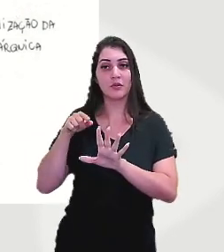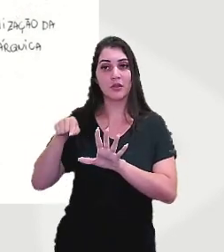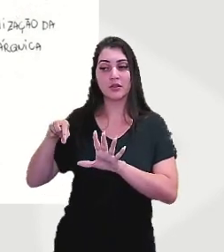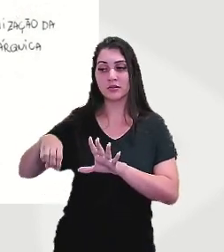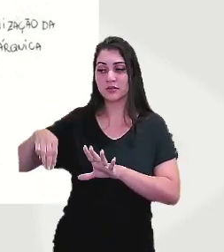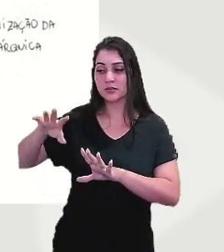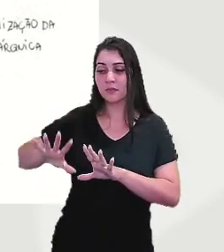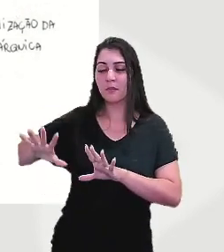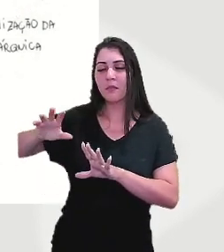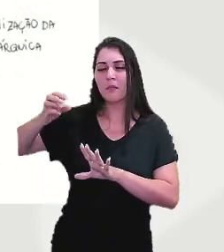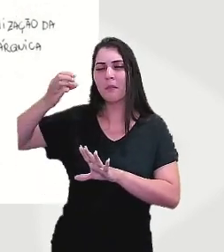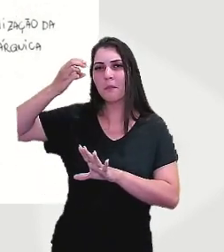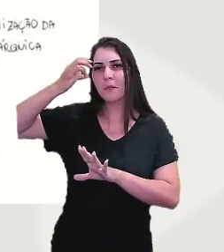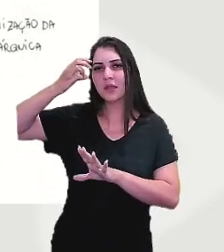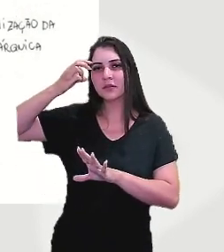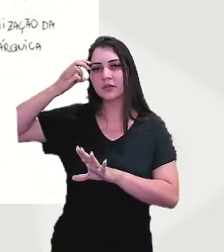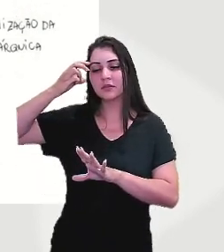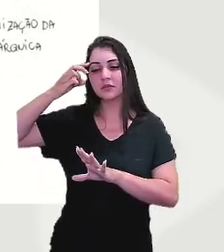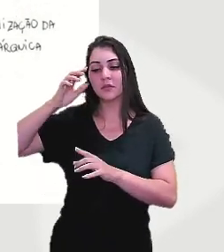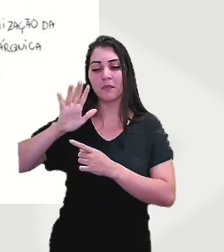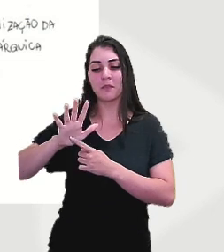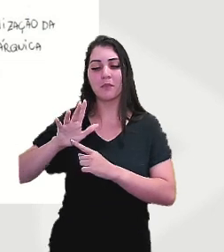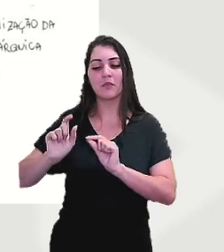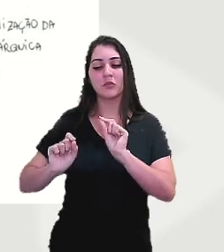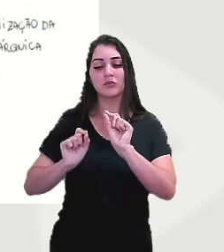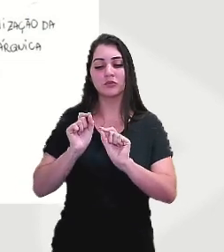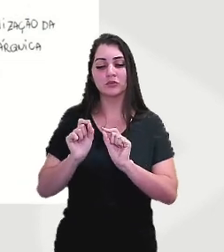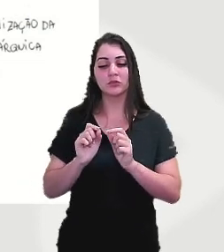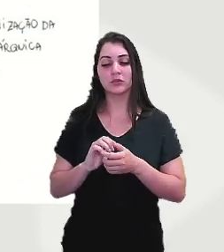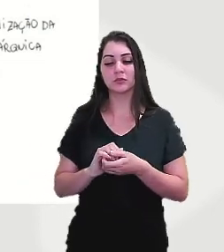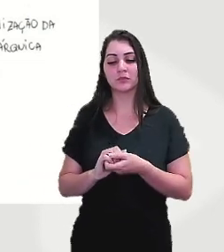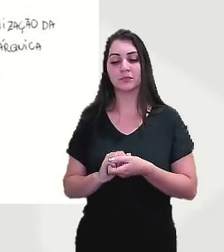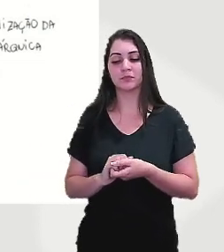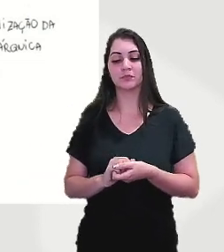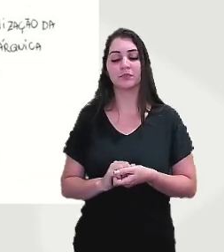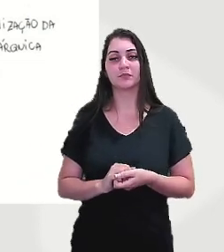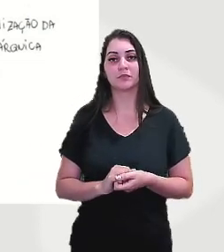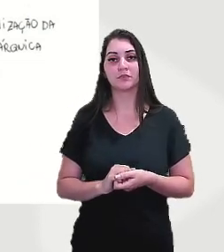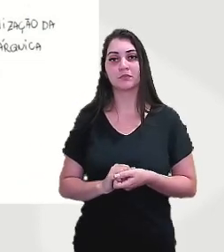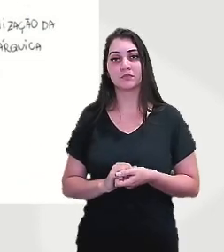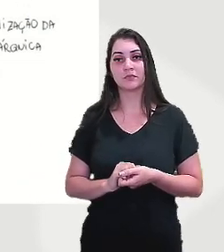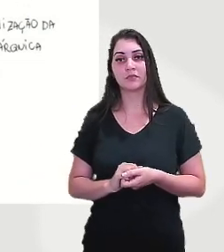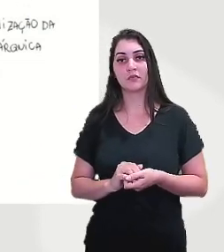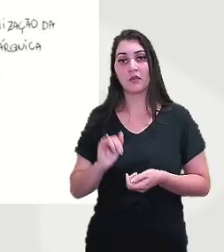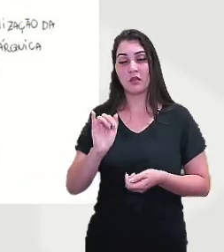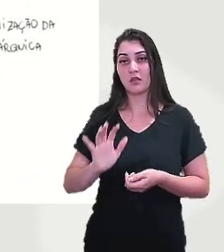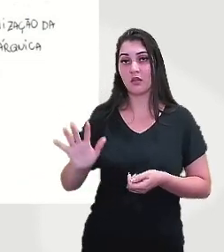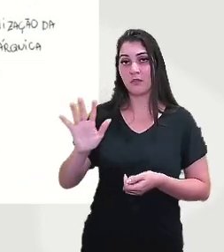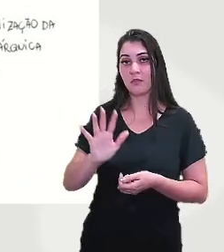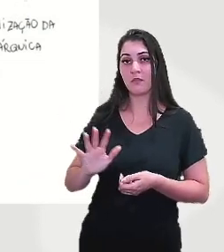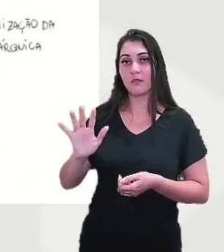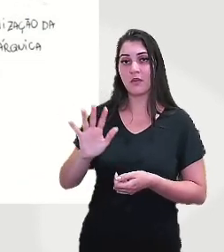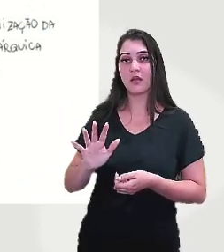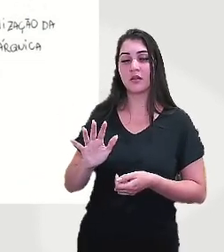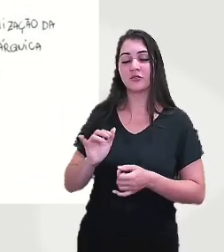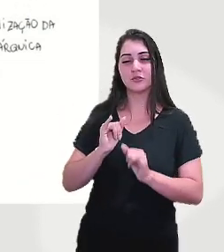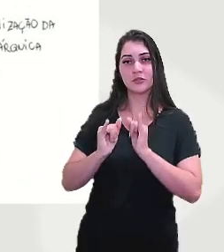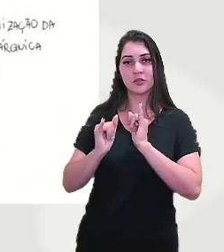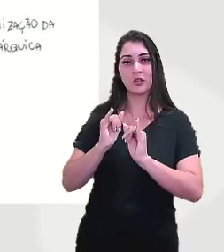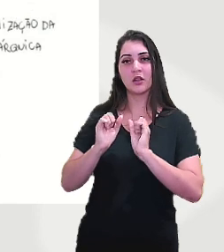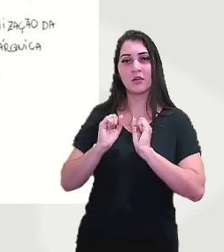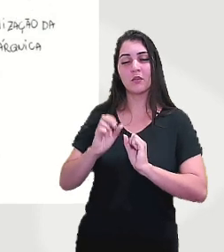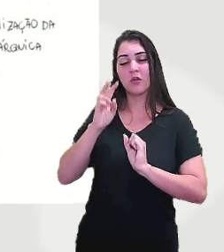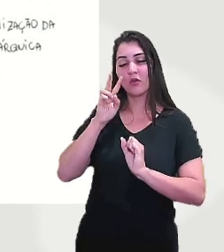mapa mental traz... Eu utilizei essa imagem da internet, aí embaixo você pode ver